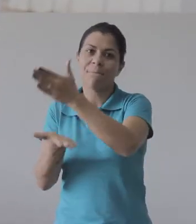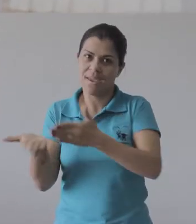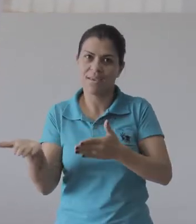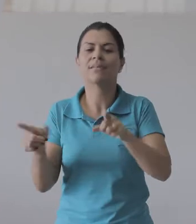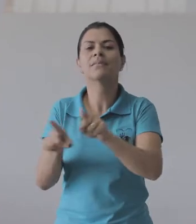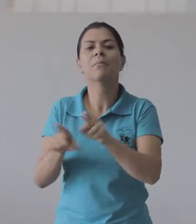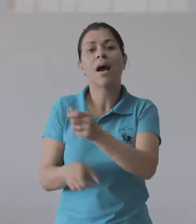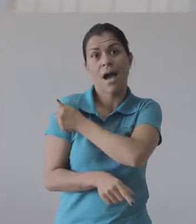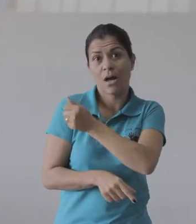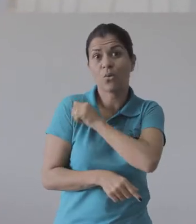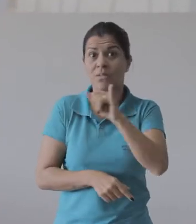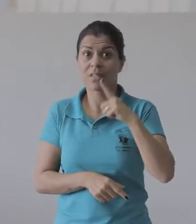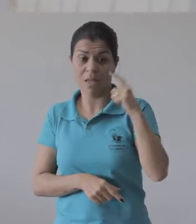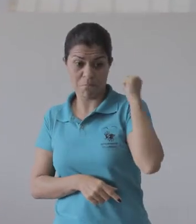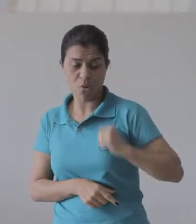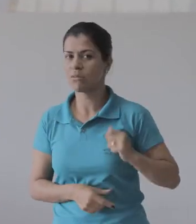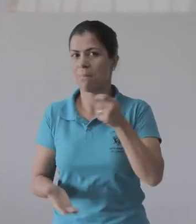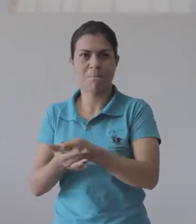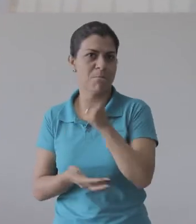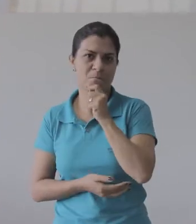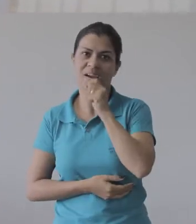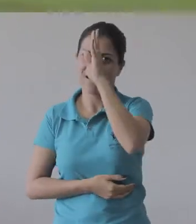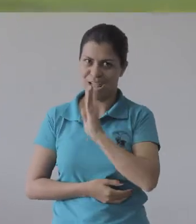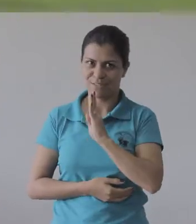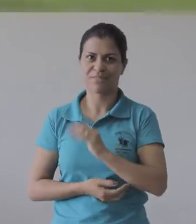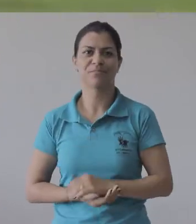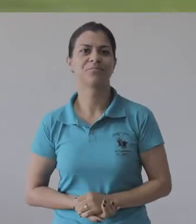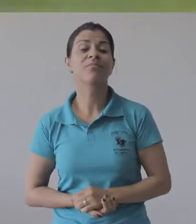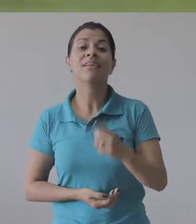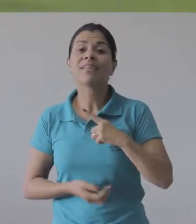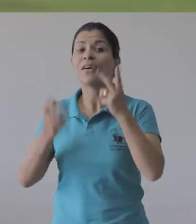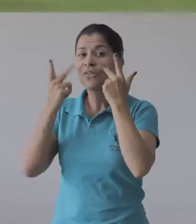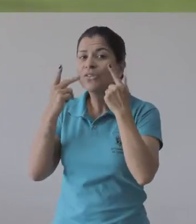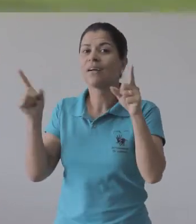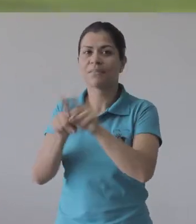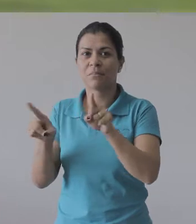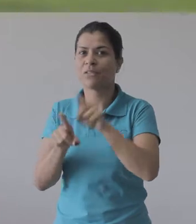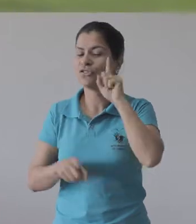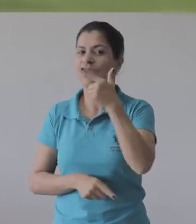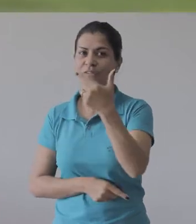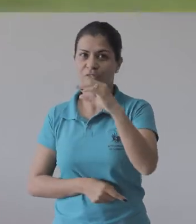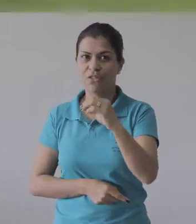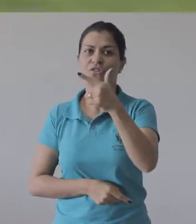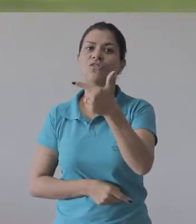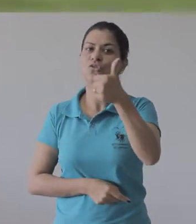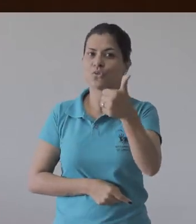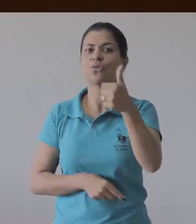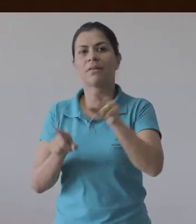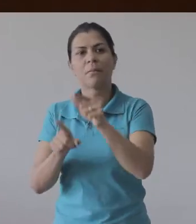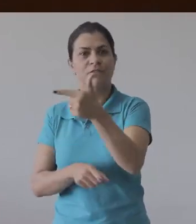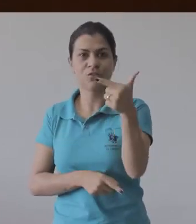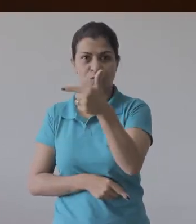estudantes da UFIS assistidos pelo ProAIS não pagam. O Teatro Universitário recebe nos dias 20, 21 e